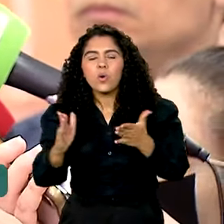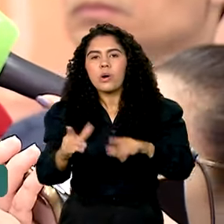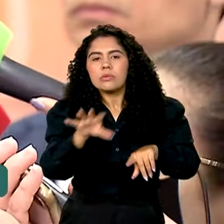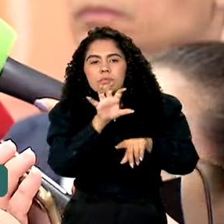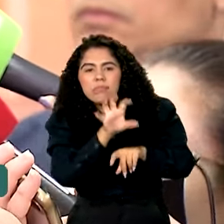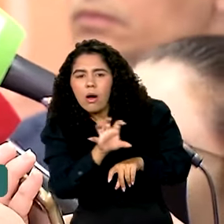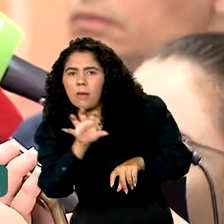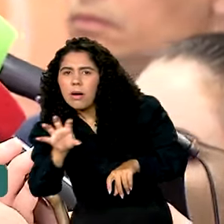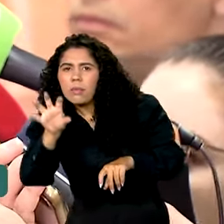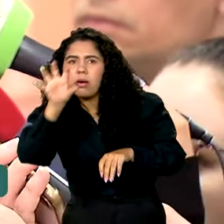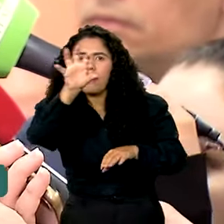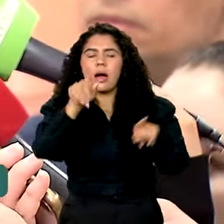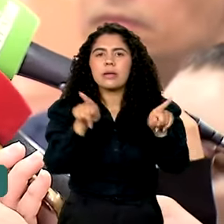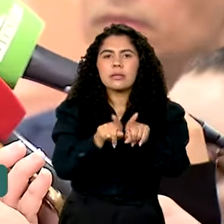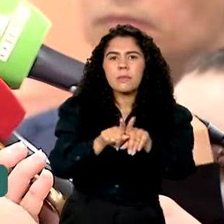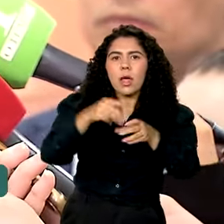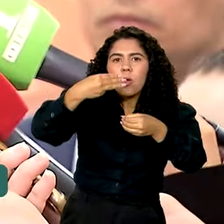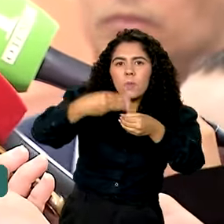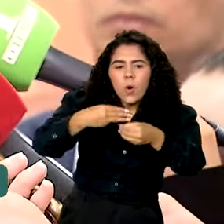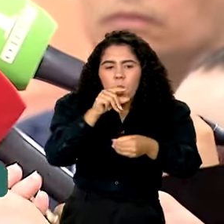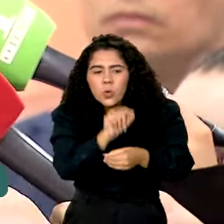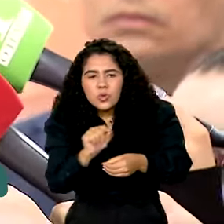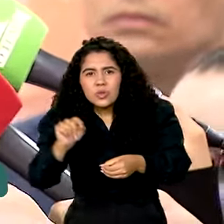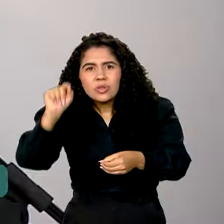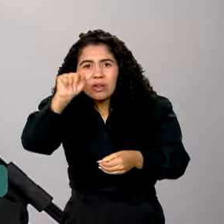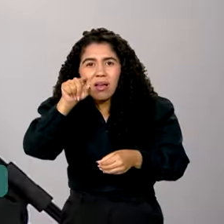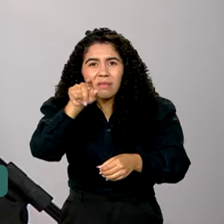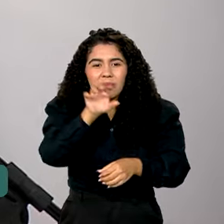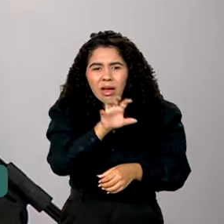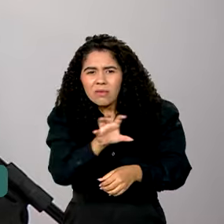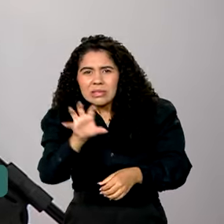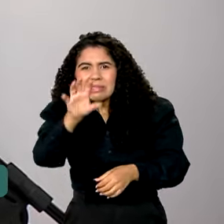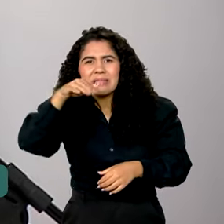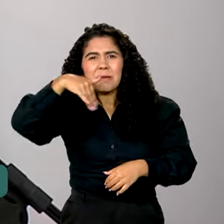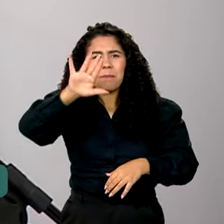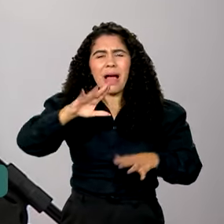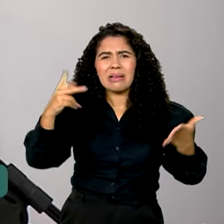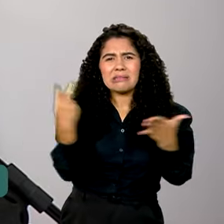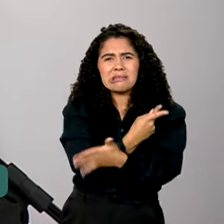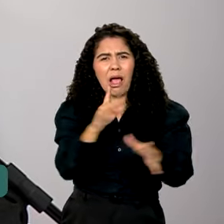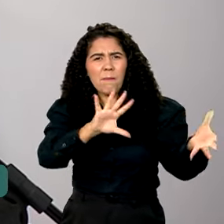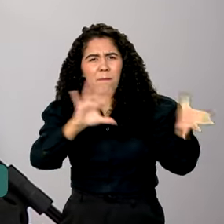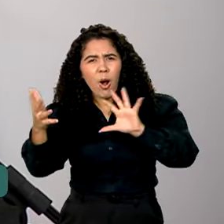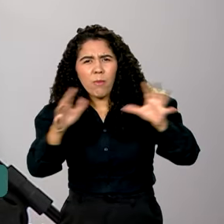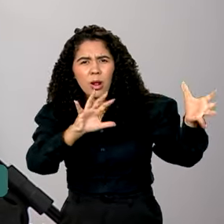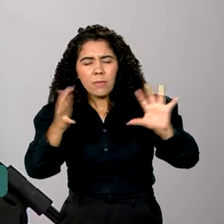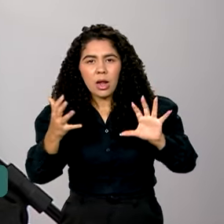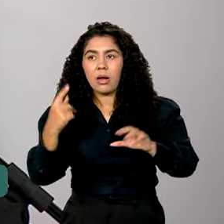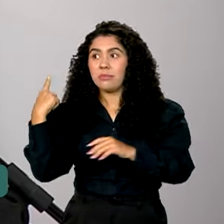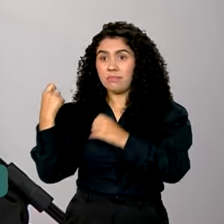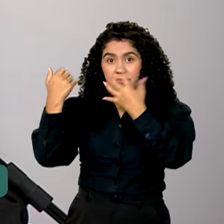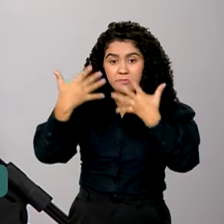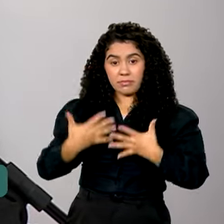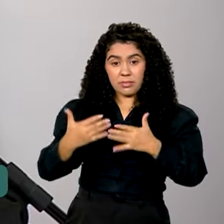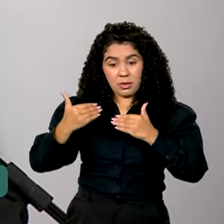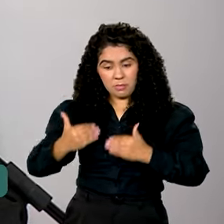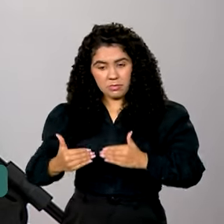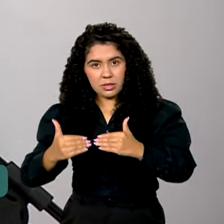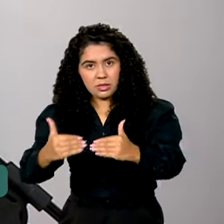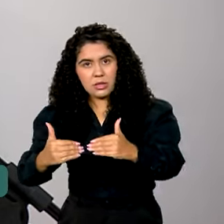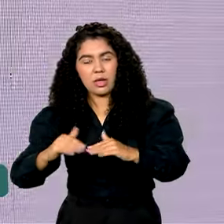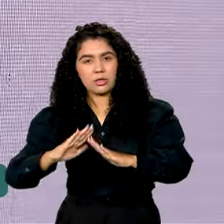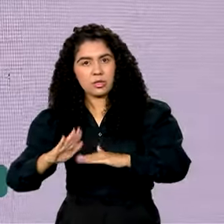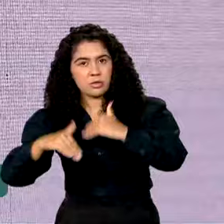municípios do país que têm sofrido mais. Desenvolvido pelo Ministério da Integração e do Desenvolvimento Regional,